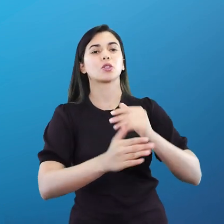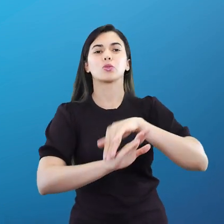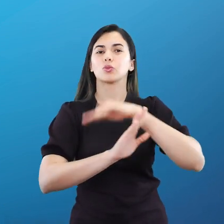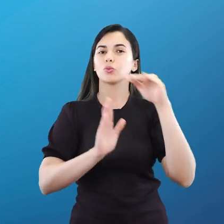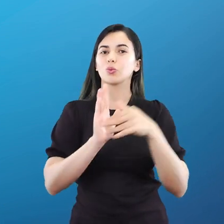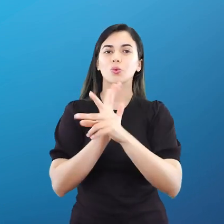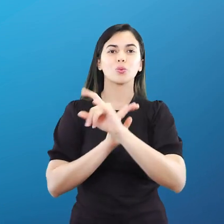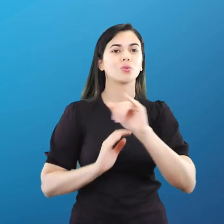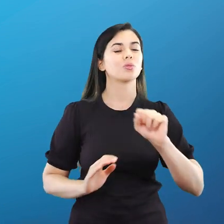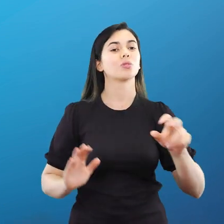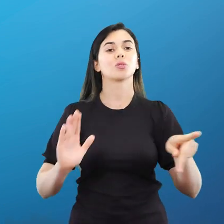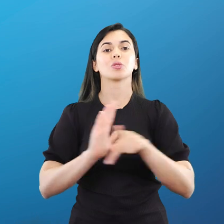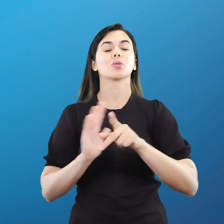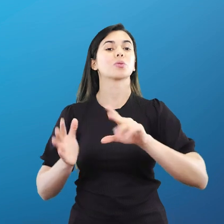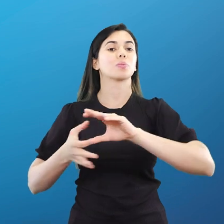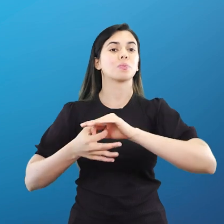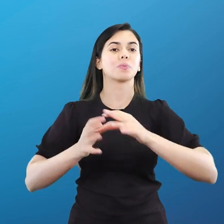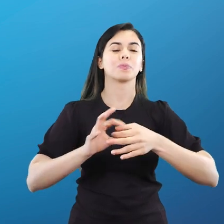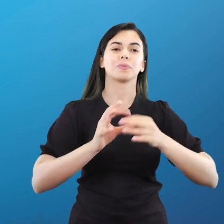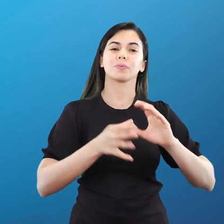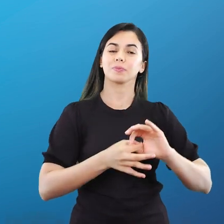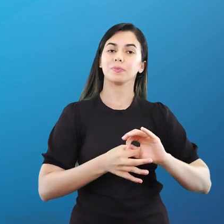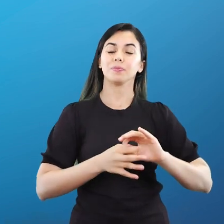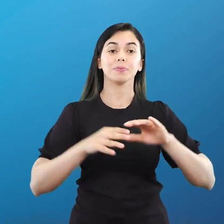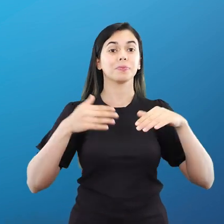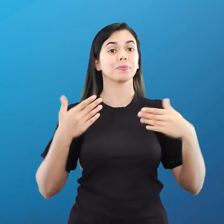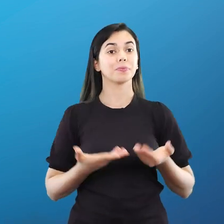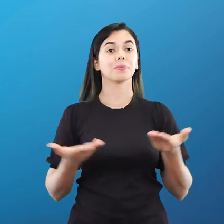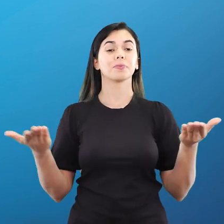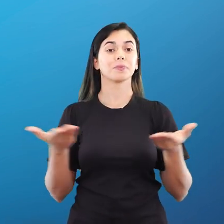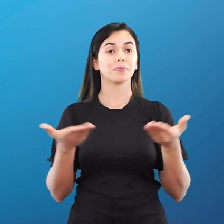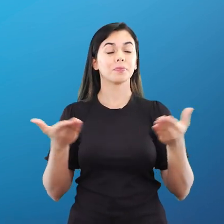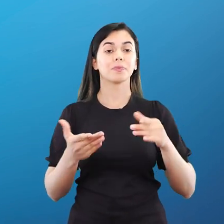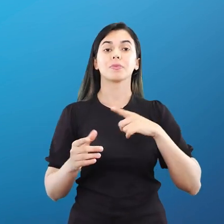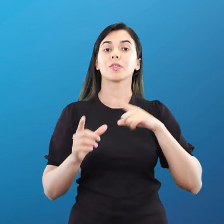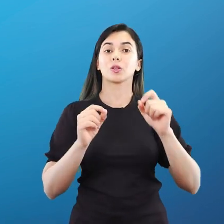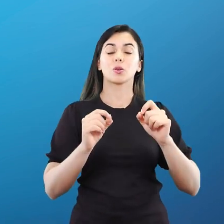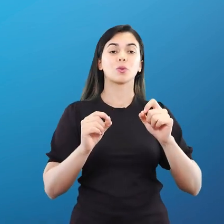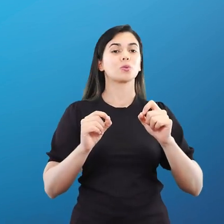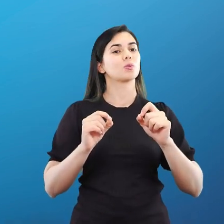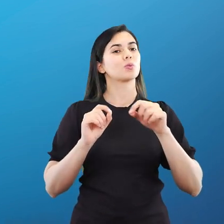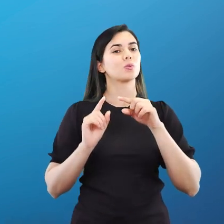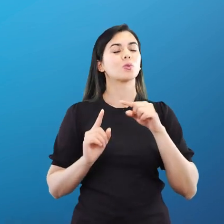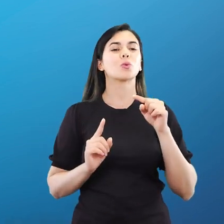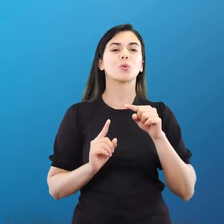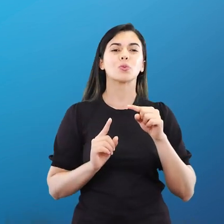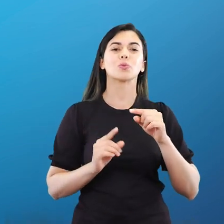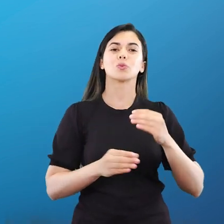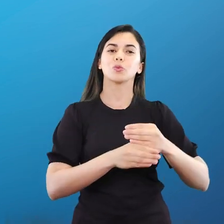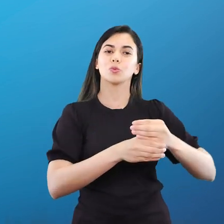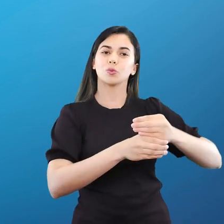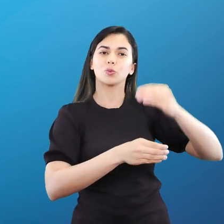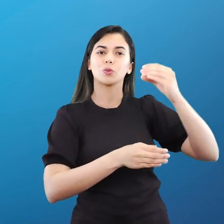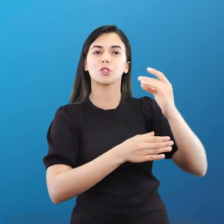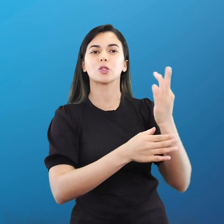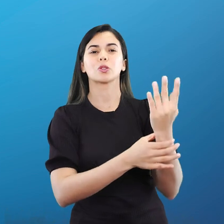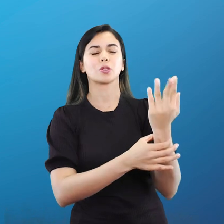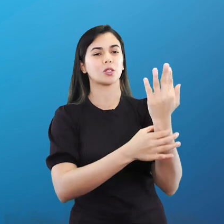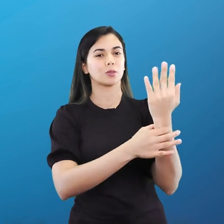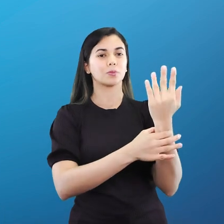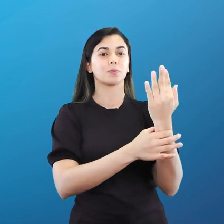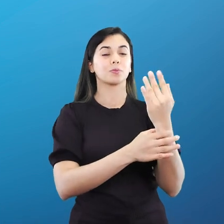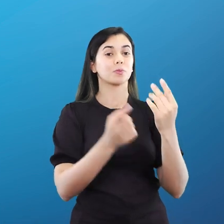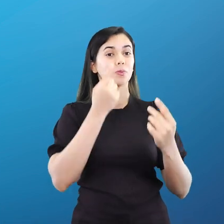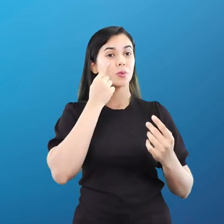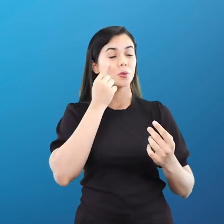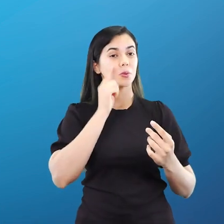evento. Dessa vez, a gente tem esse modelo, tá, a tocha de revezamento, a tocha olímpica,